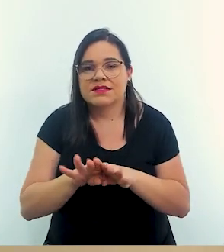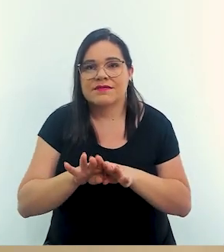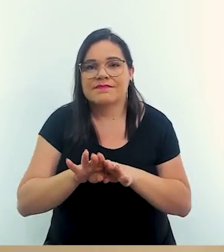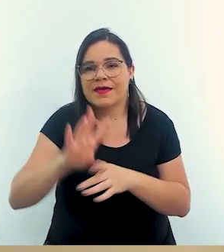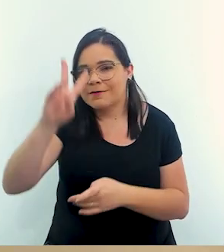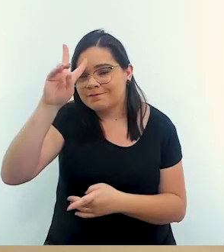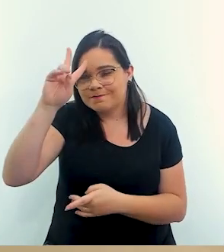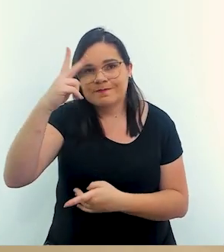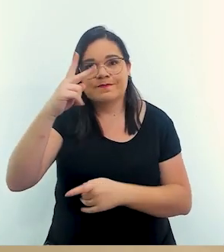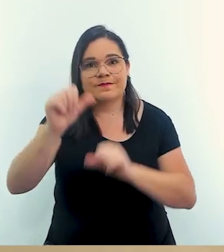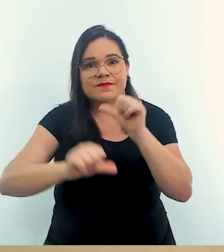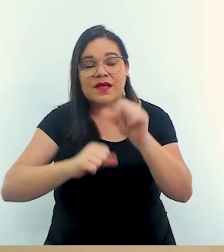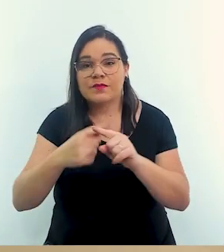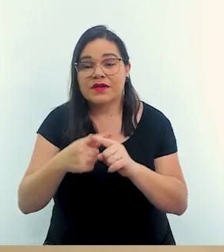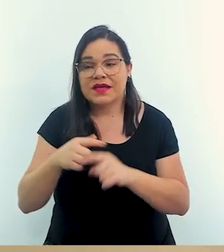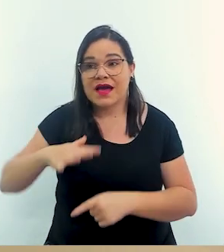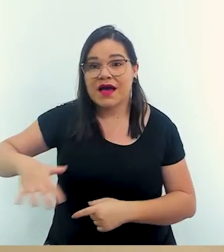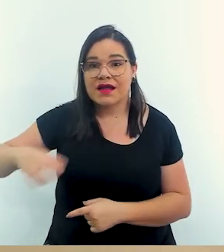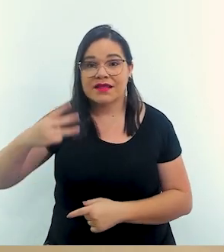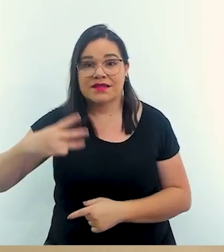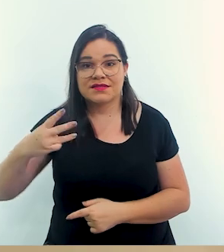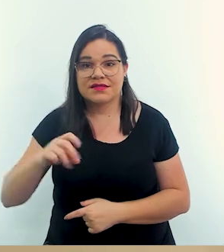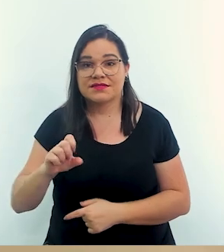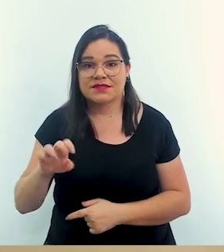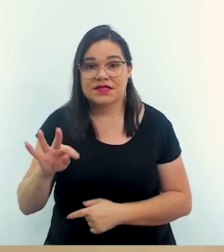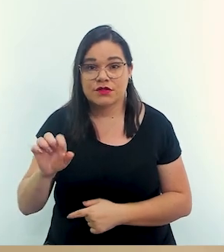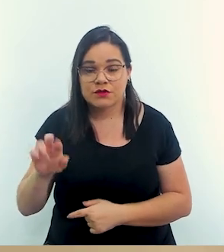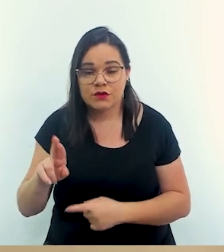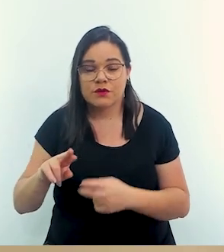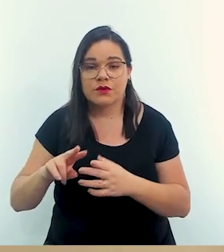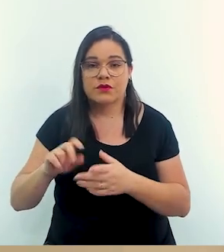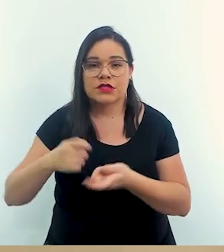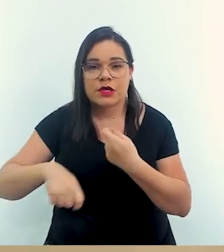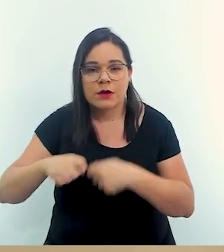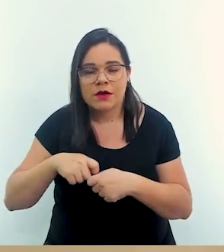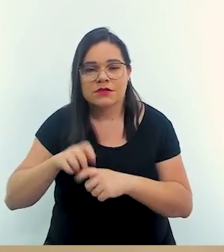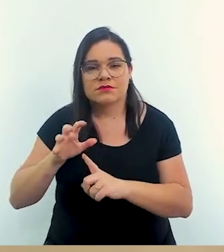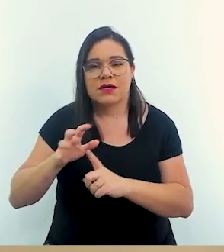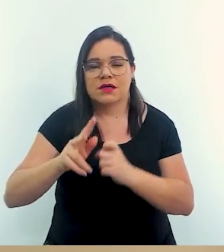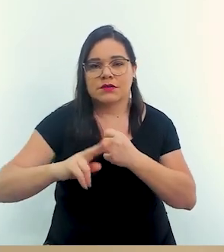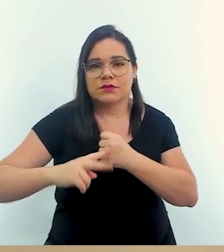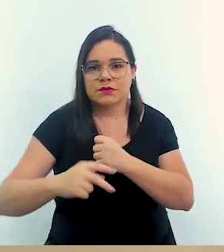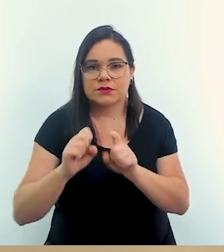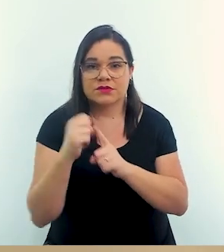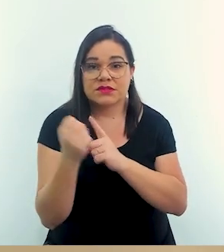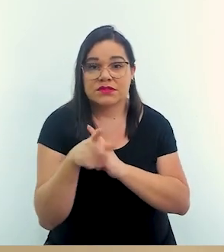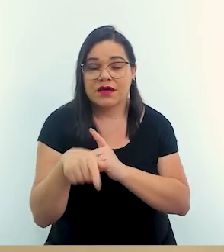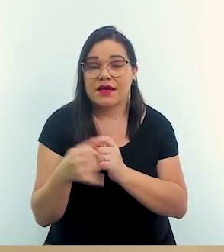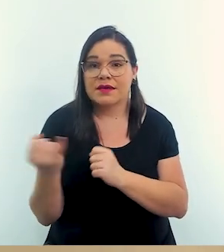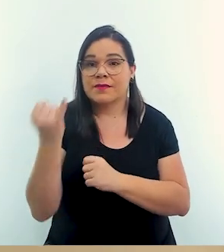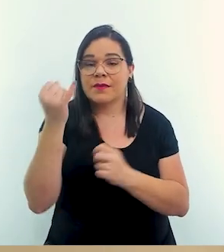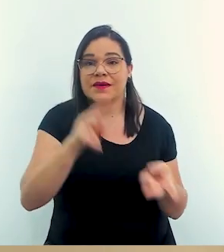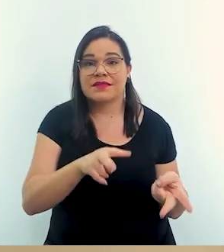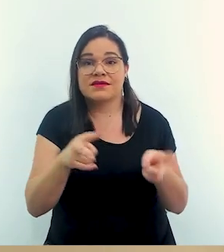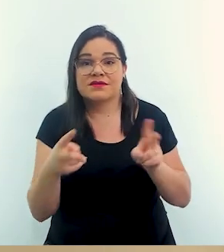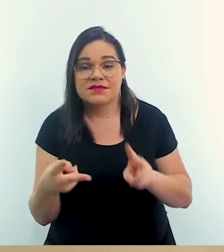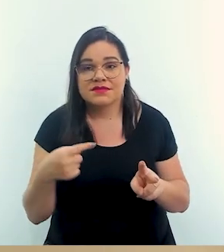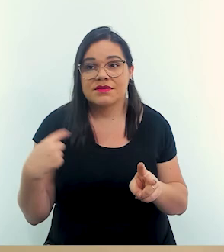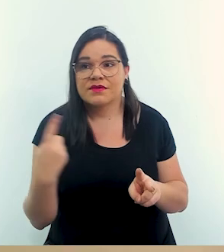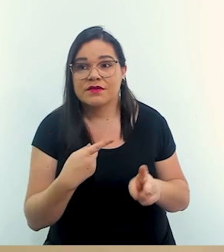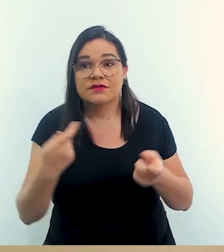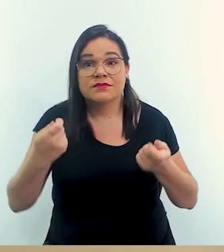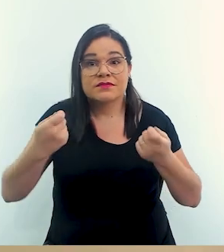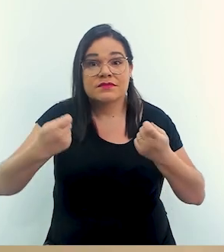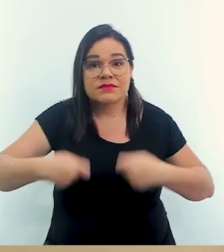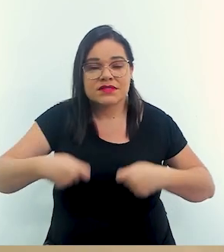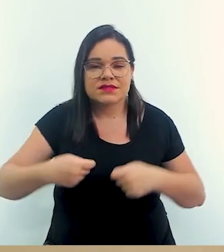também essa chave porque o terceiro setor os negócios de impacto social são uma peça fundamental para essa transição que